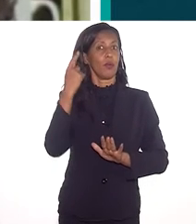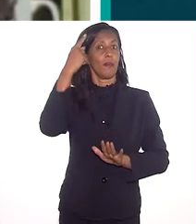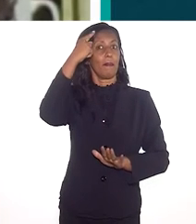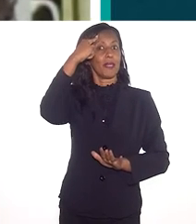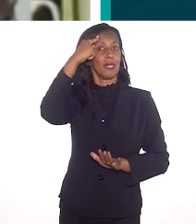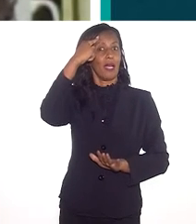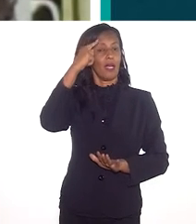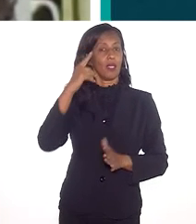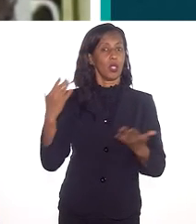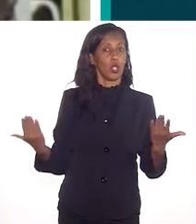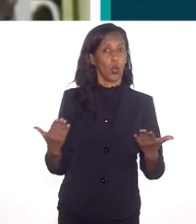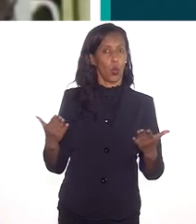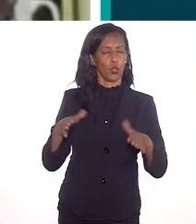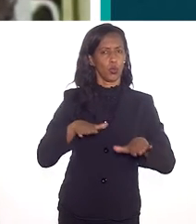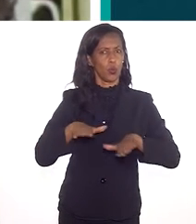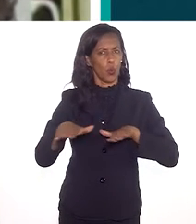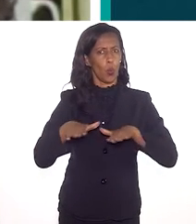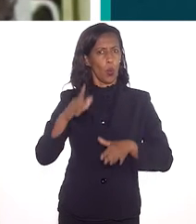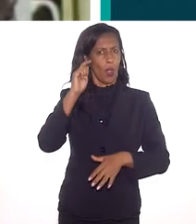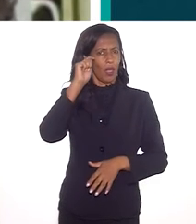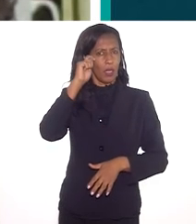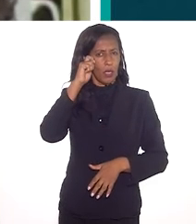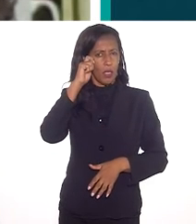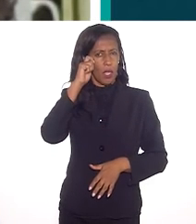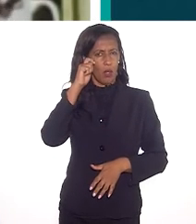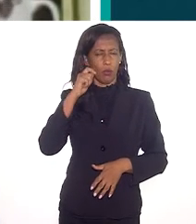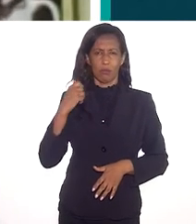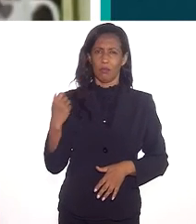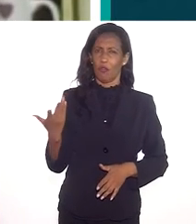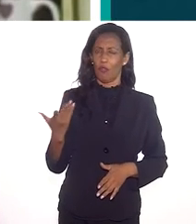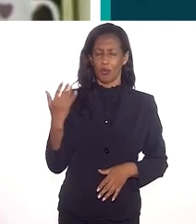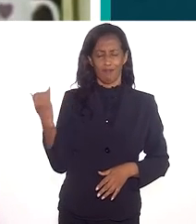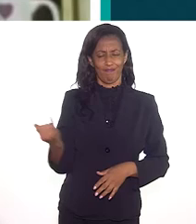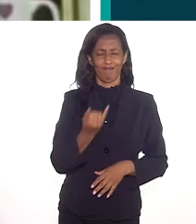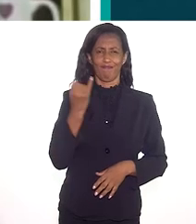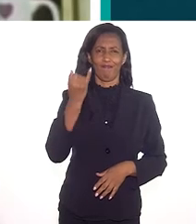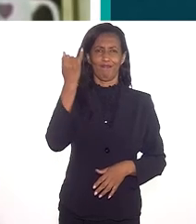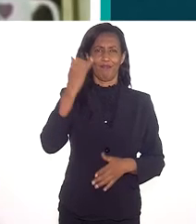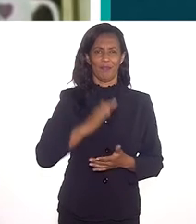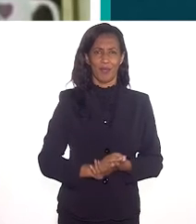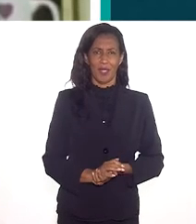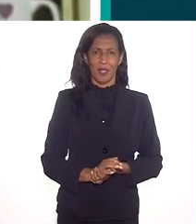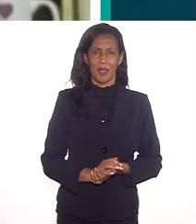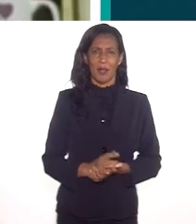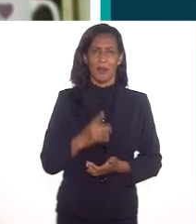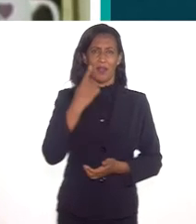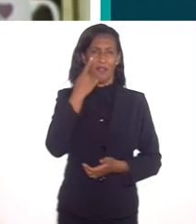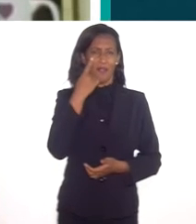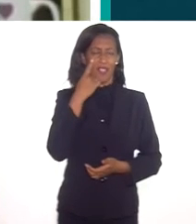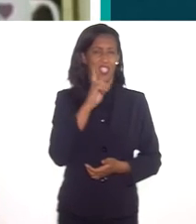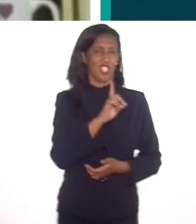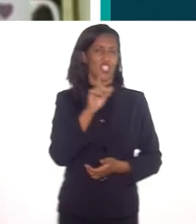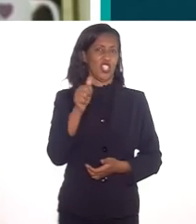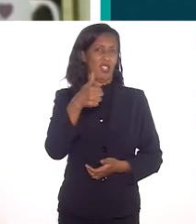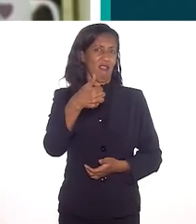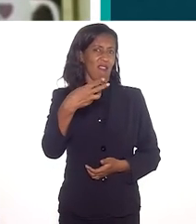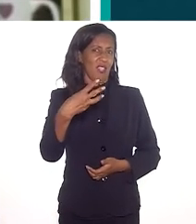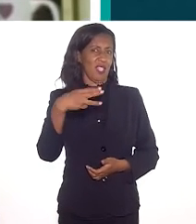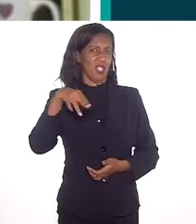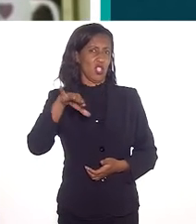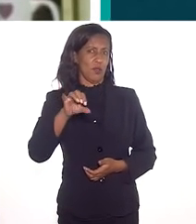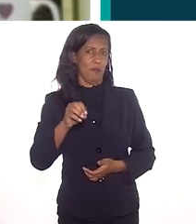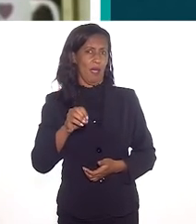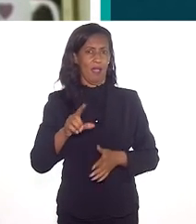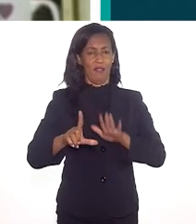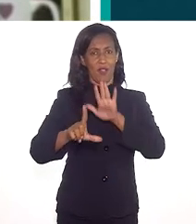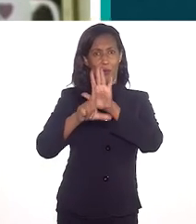disponibilizados, mas é importante a gente pensar que o papel do movimento negro foi super significativo para poder ressignificar esse dia